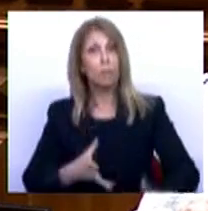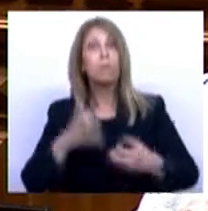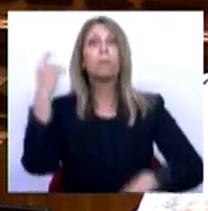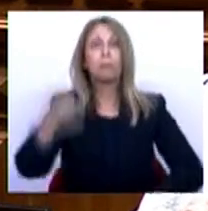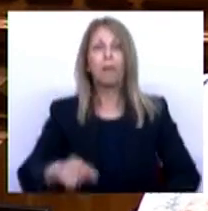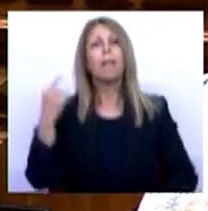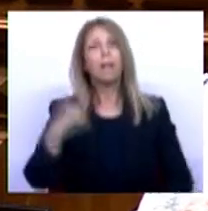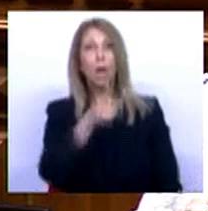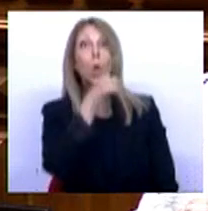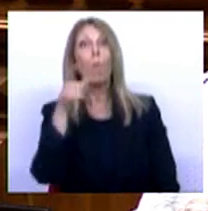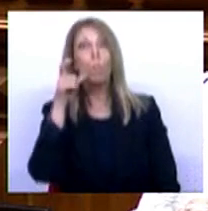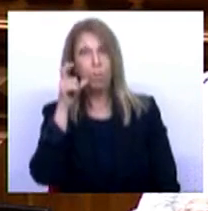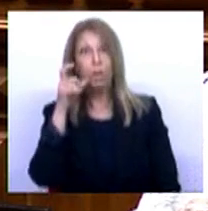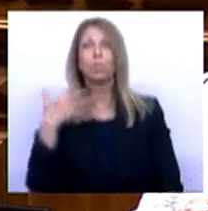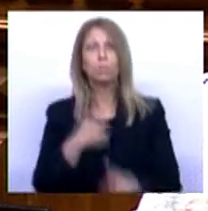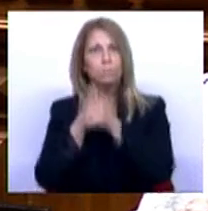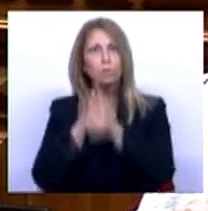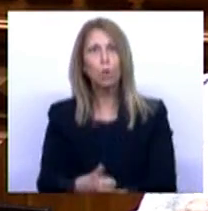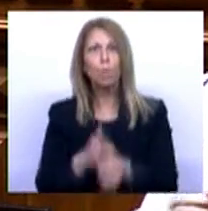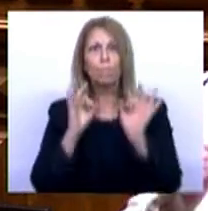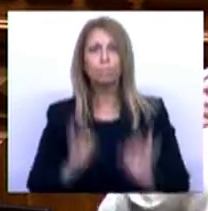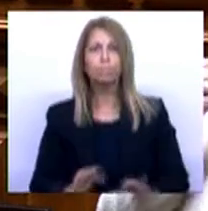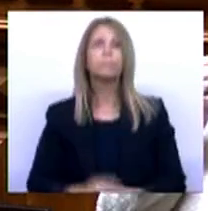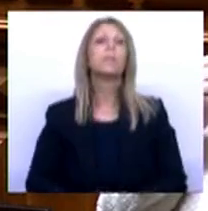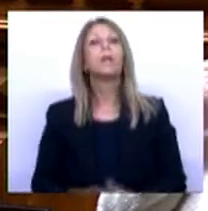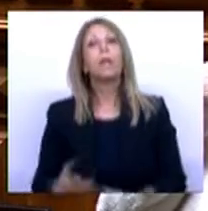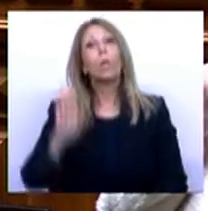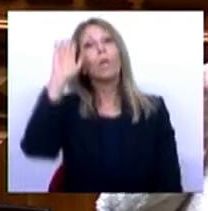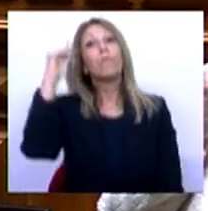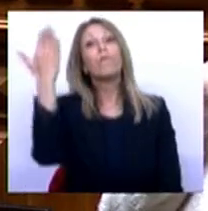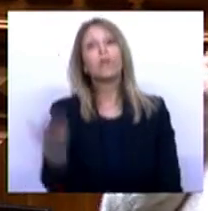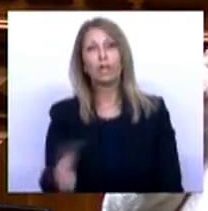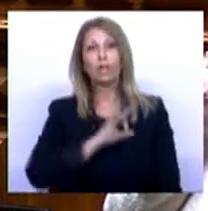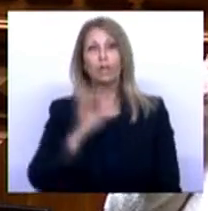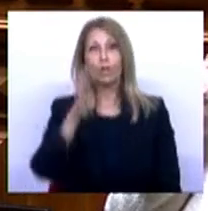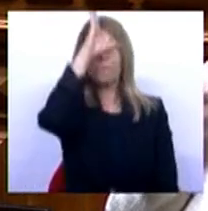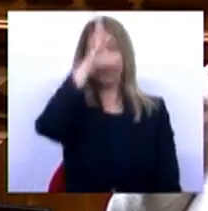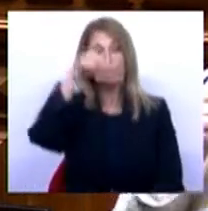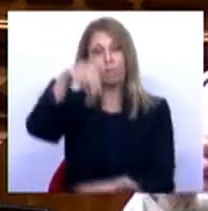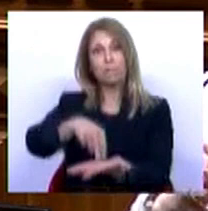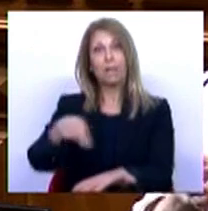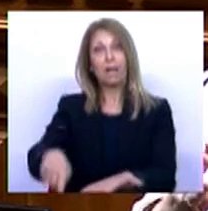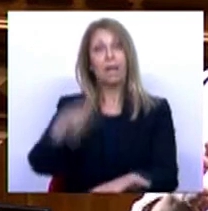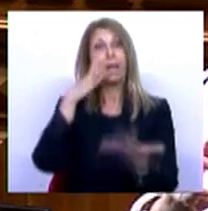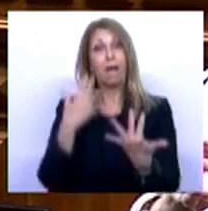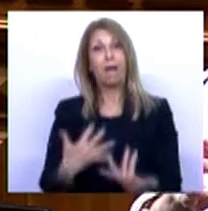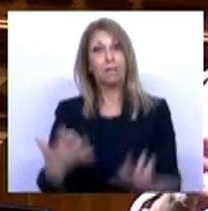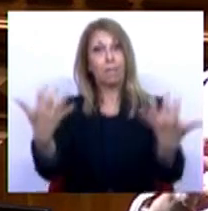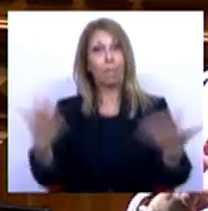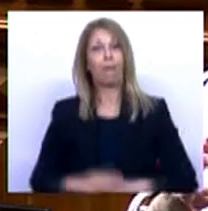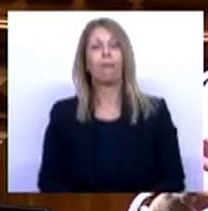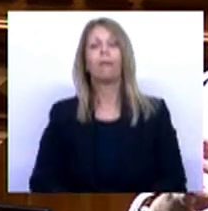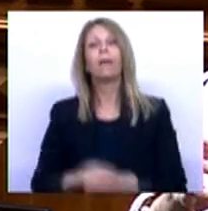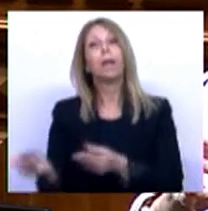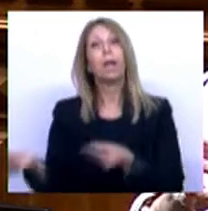vai honrar. E quando, V. Exª, Sr. Primeiro-Ministro, se apresenta nesta Assembleia e apresenta o programa de